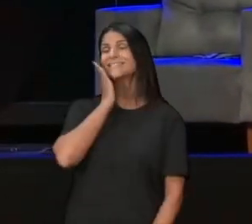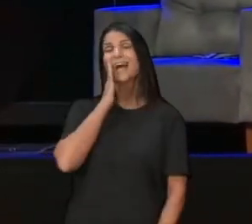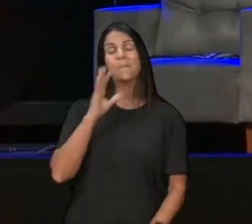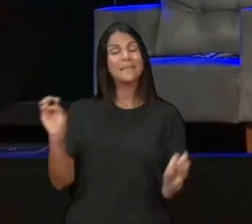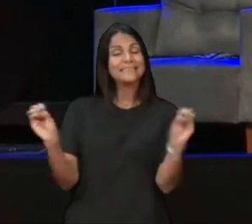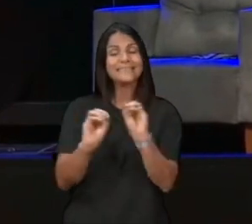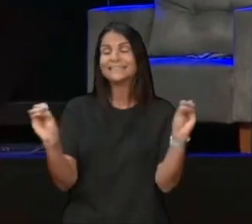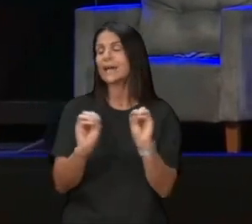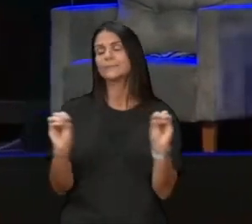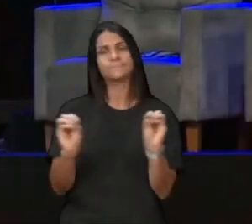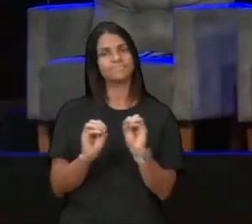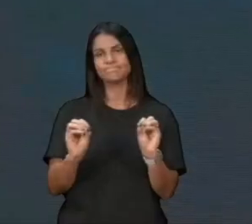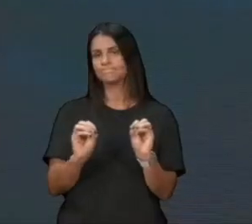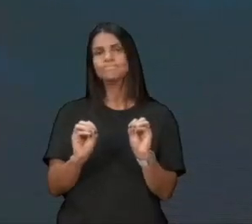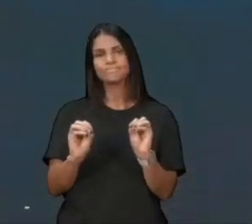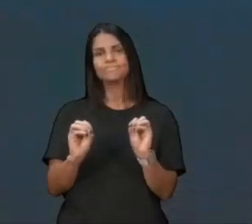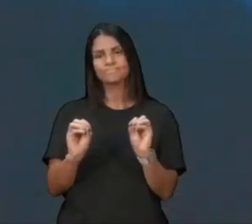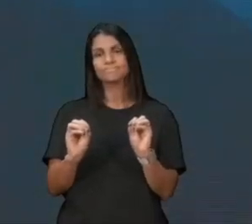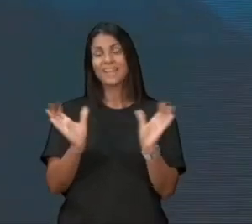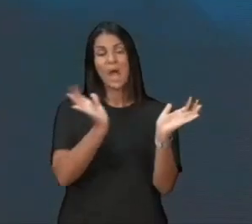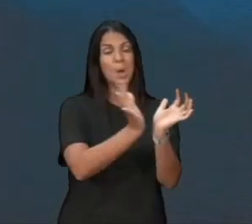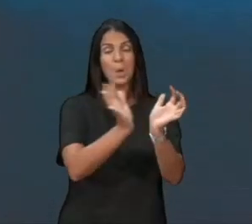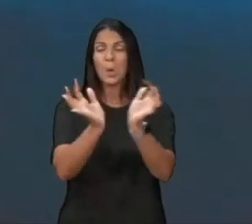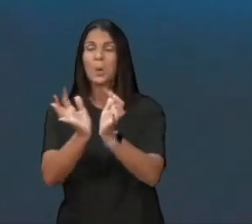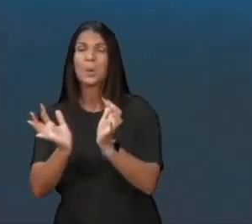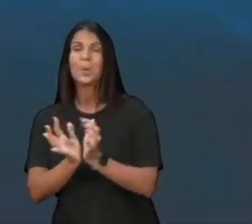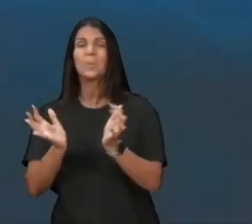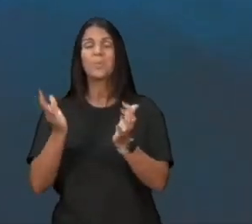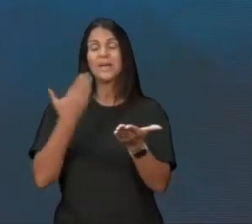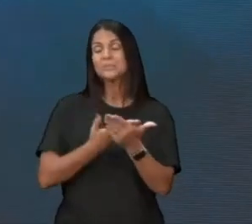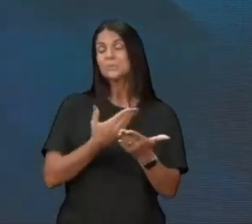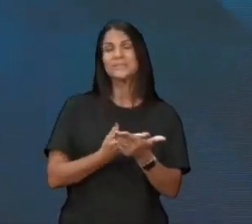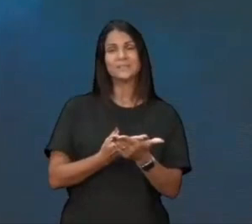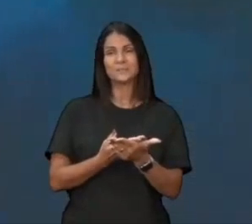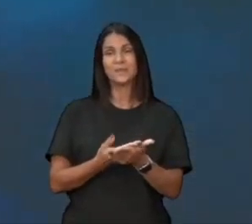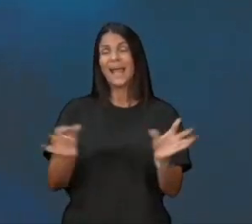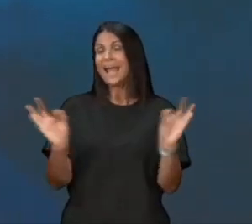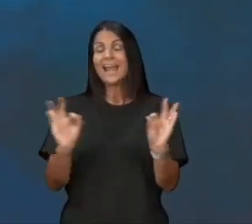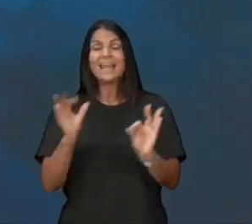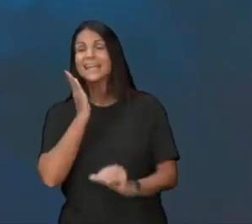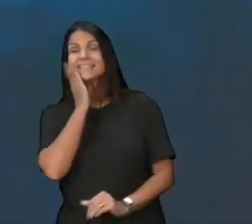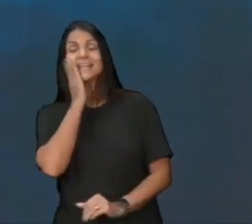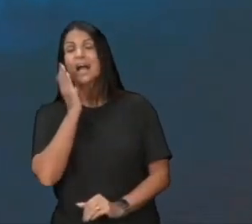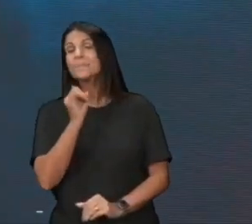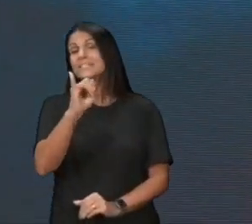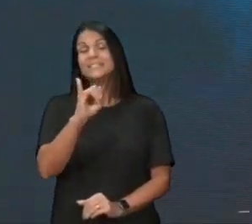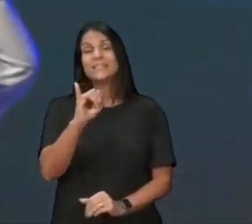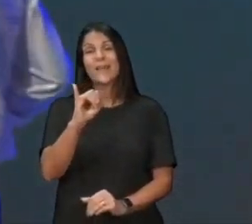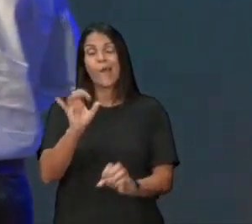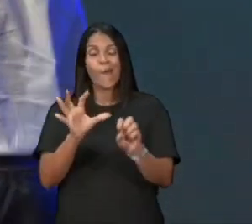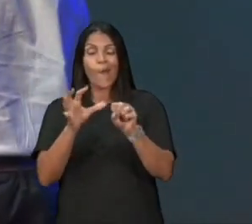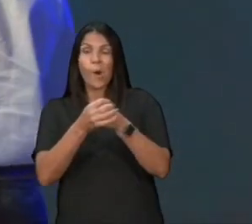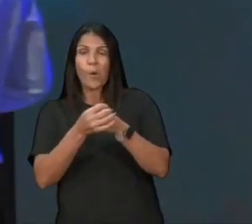está certo? Ninguém sabe nada ainda, ninguém sabe se vai vir uma nova cepa, ninguém sabe se essa